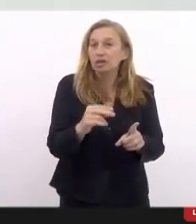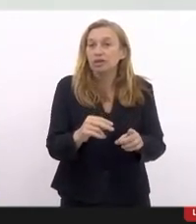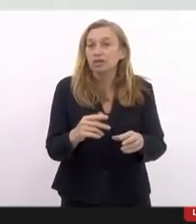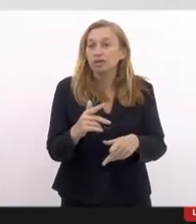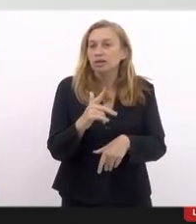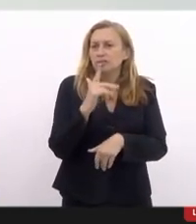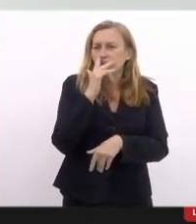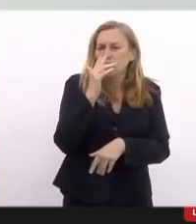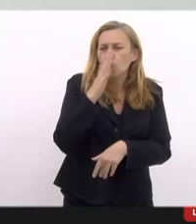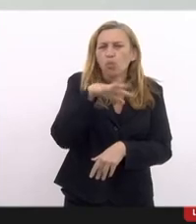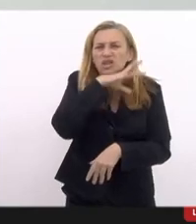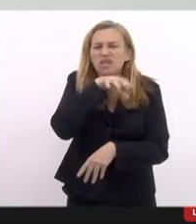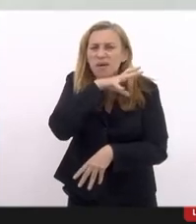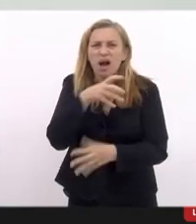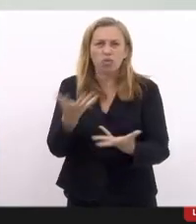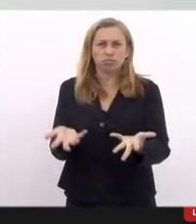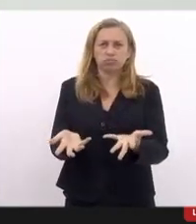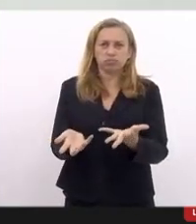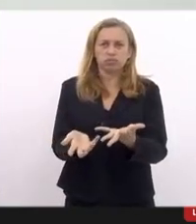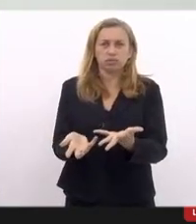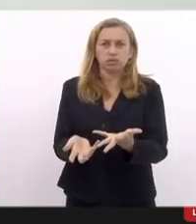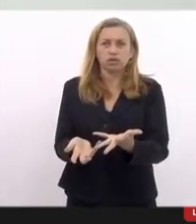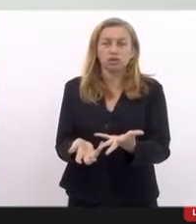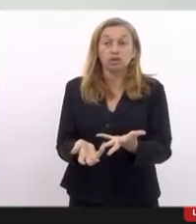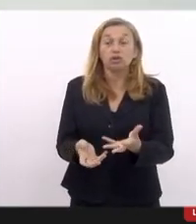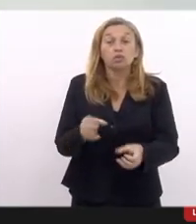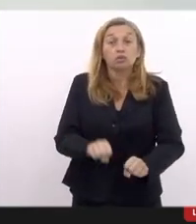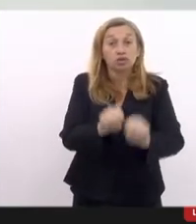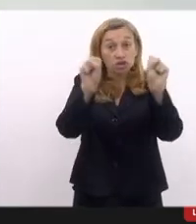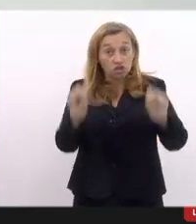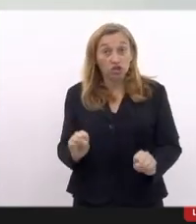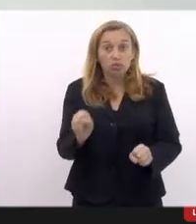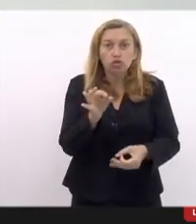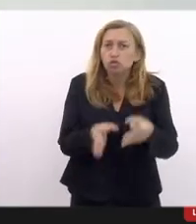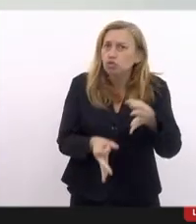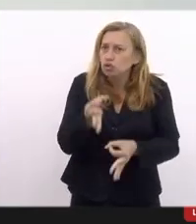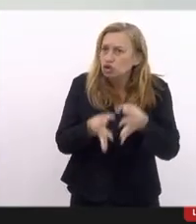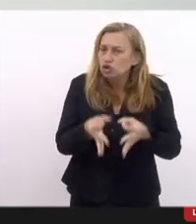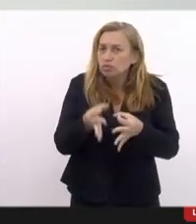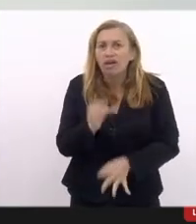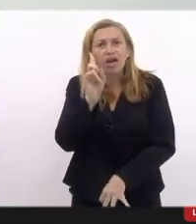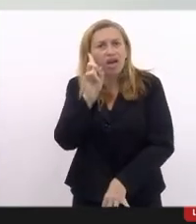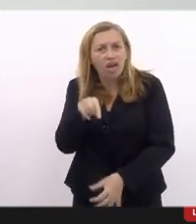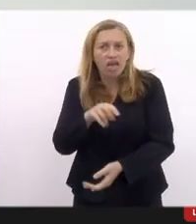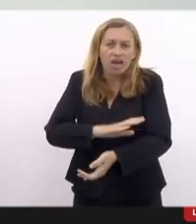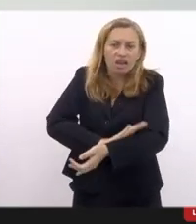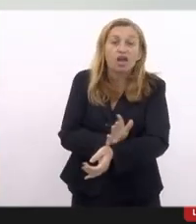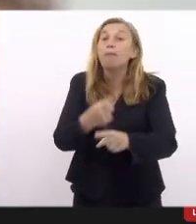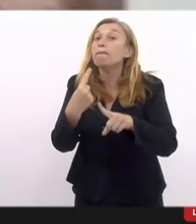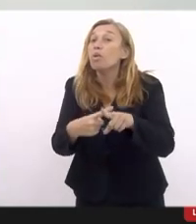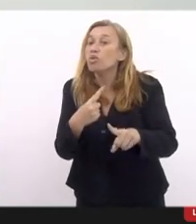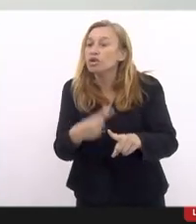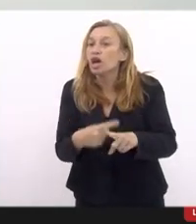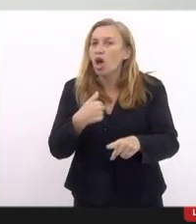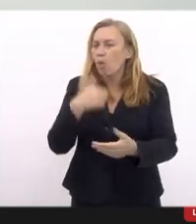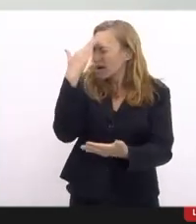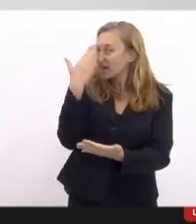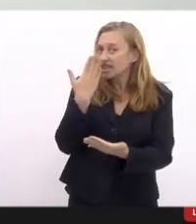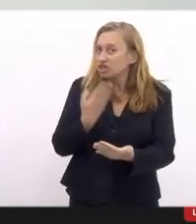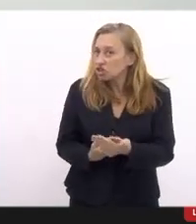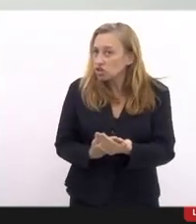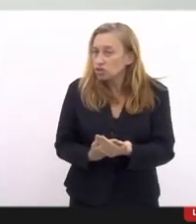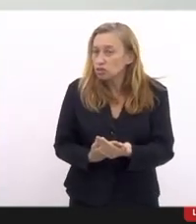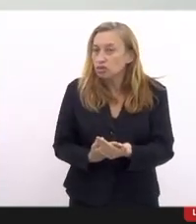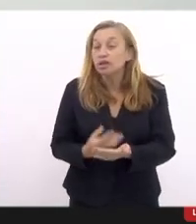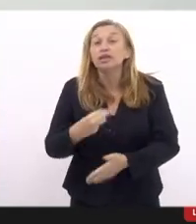peçonhento, então, o sistema de justiça é racista, porque, eu acredito que